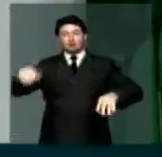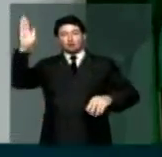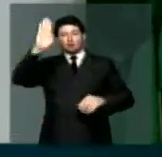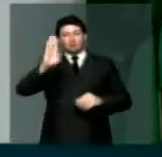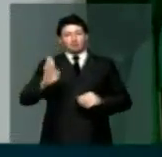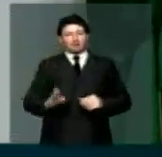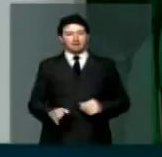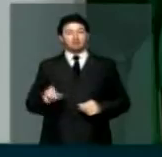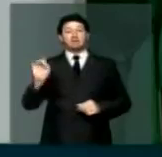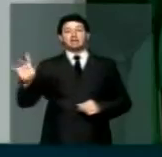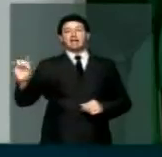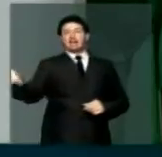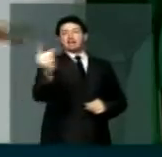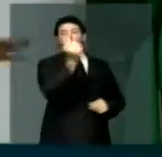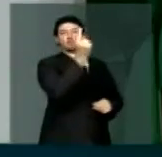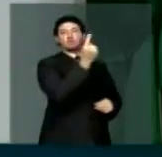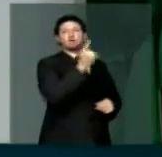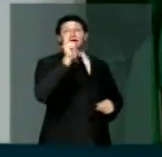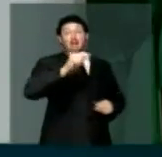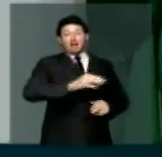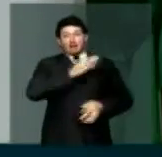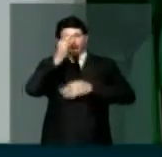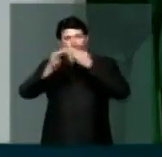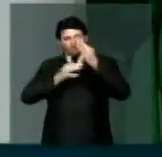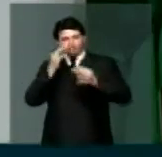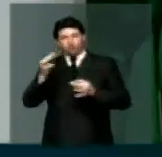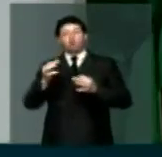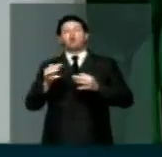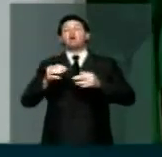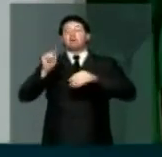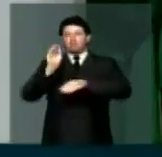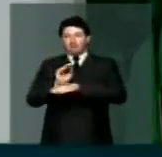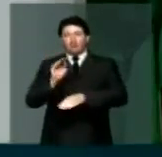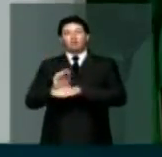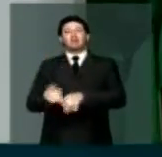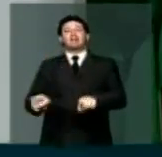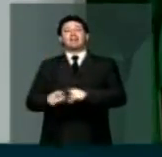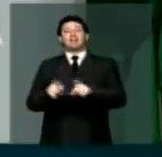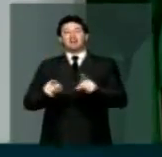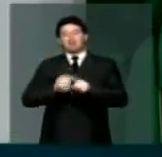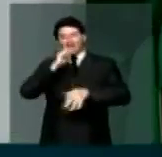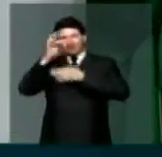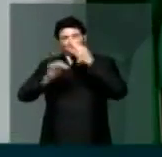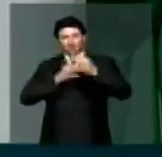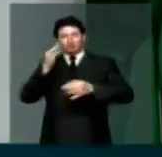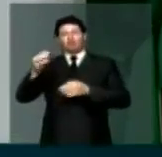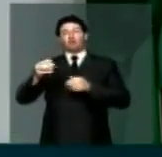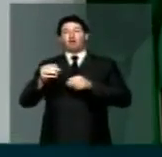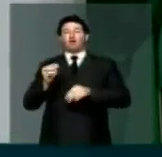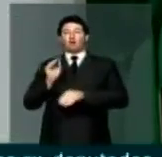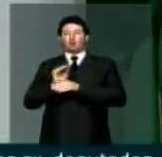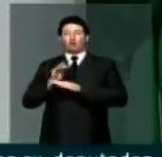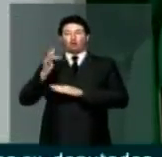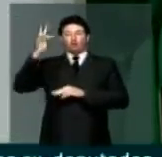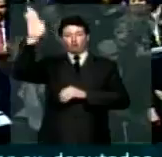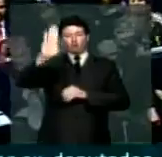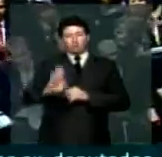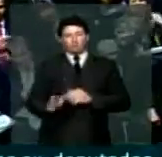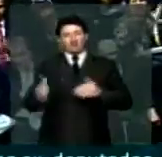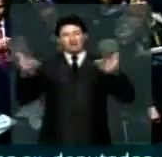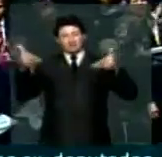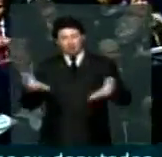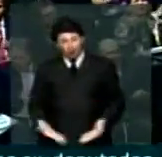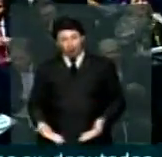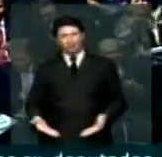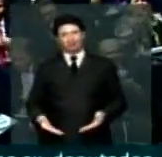brasileiro, cada um será planta e jardineiro cultivando o futuro no presente. Obrigado, minha